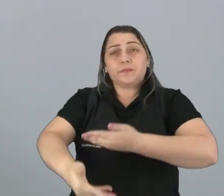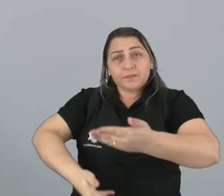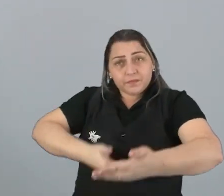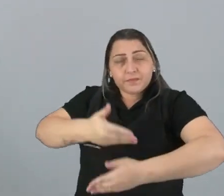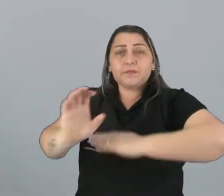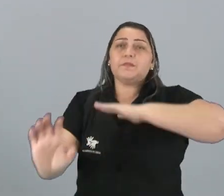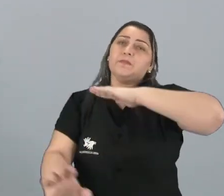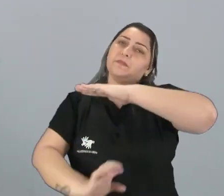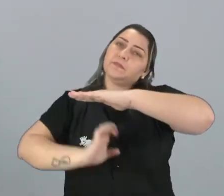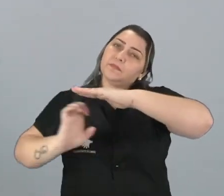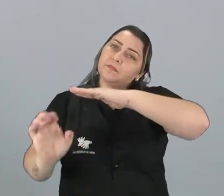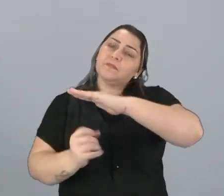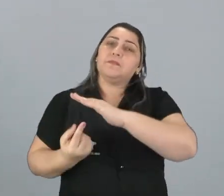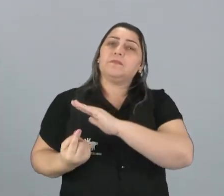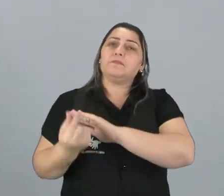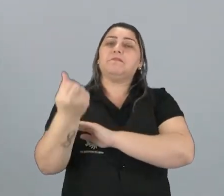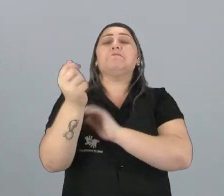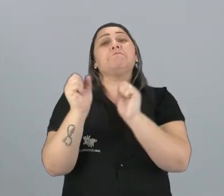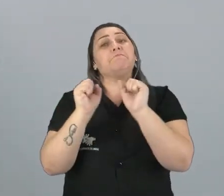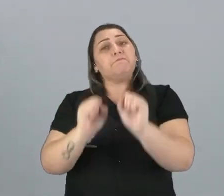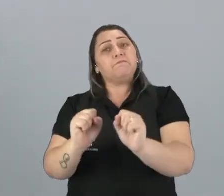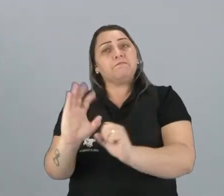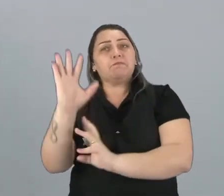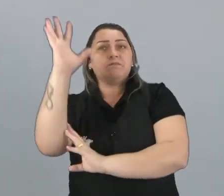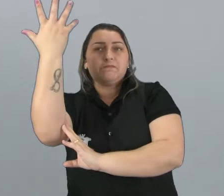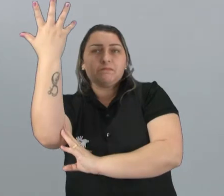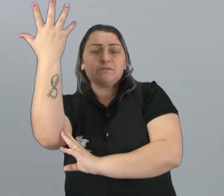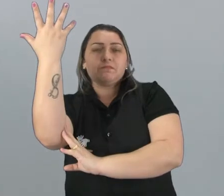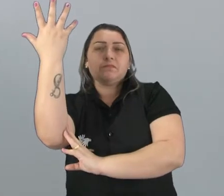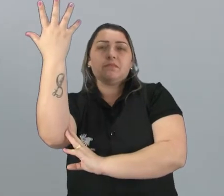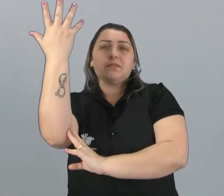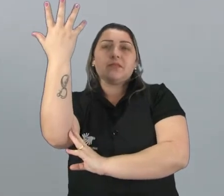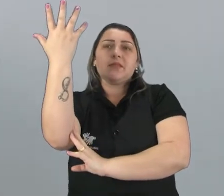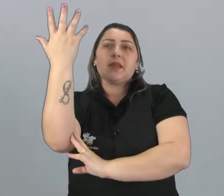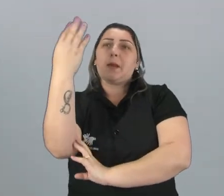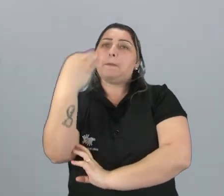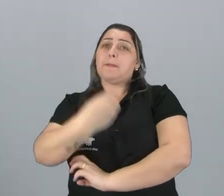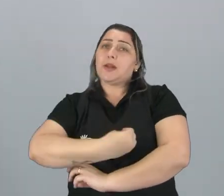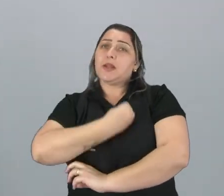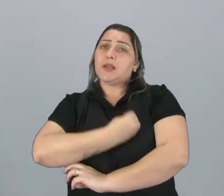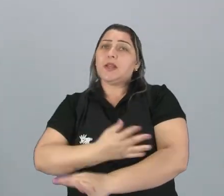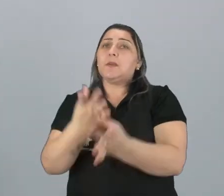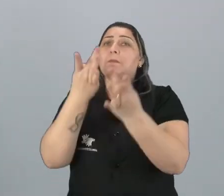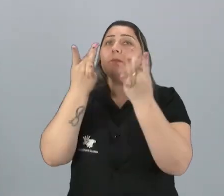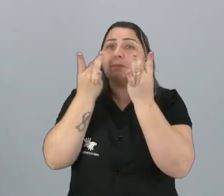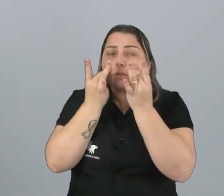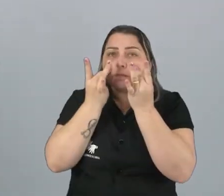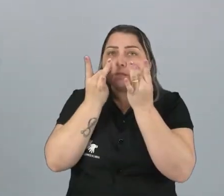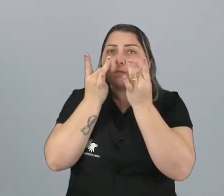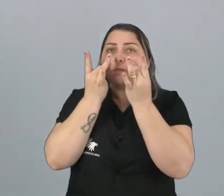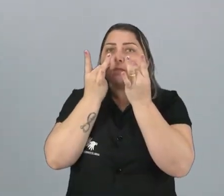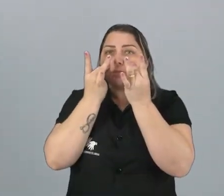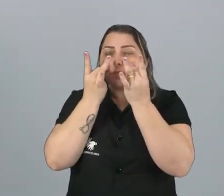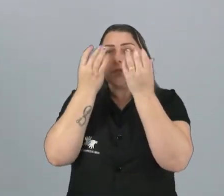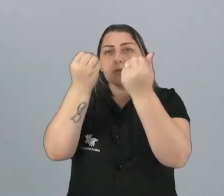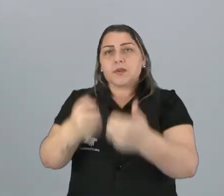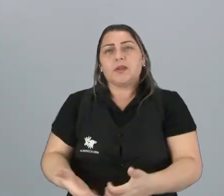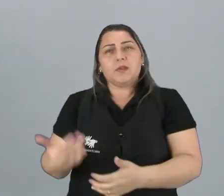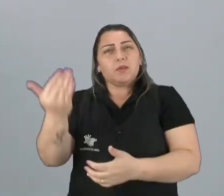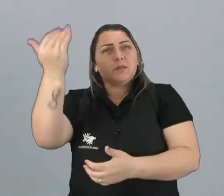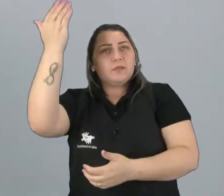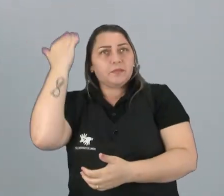comerciais e financeiras, que podem acontecer sem a presença física, como foi citado